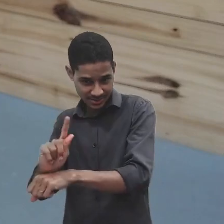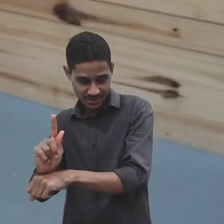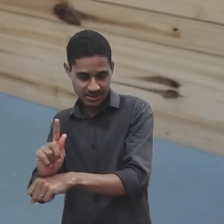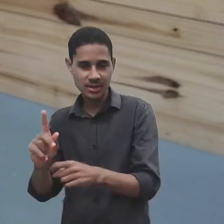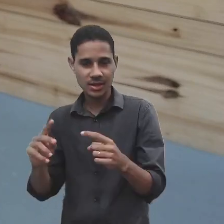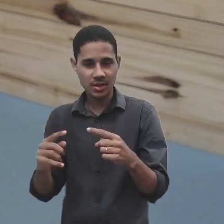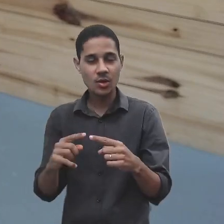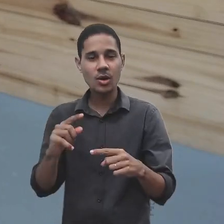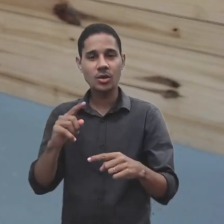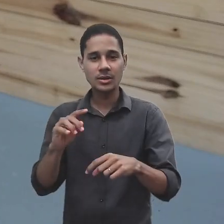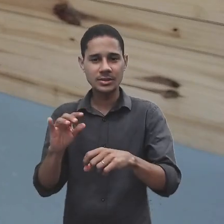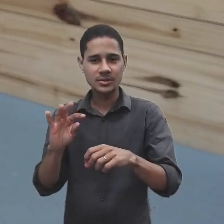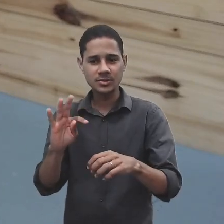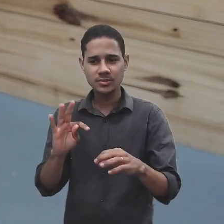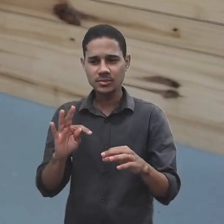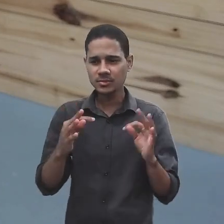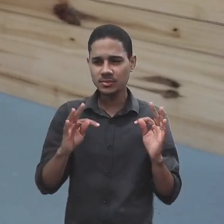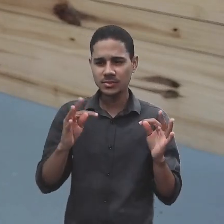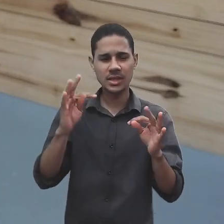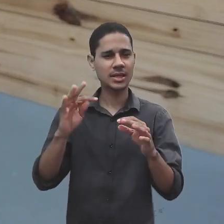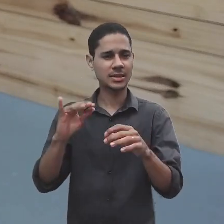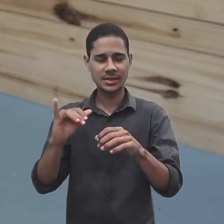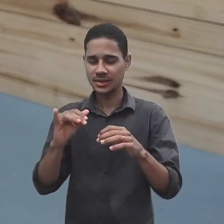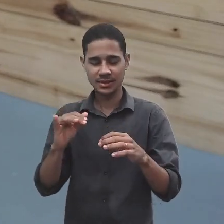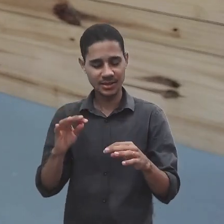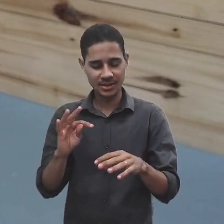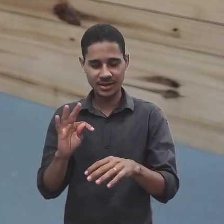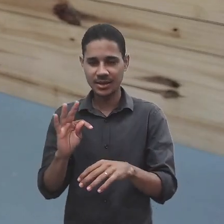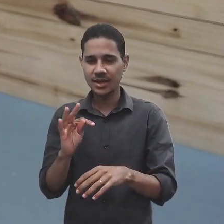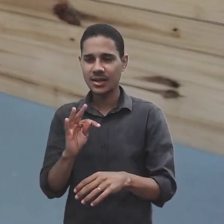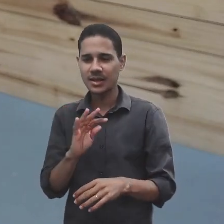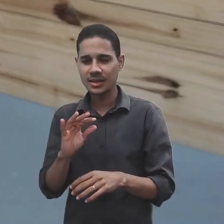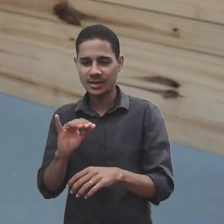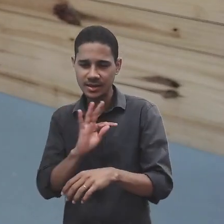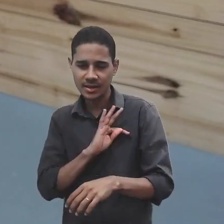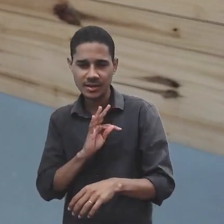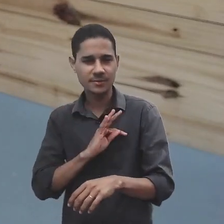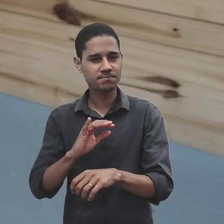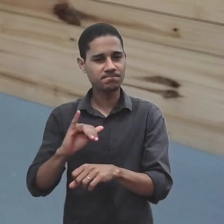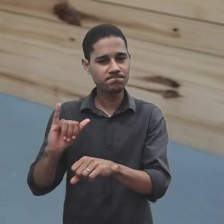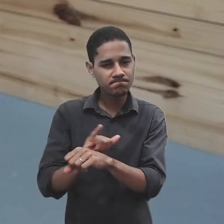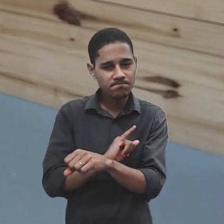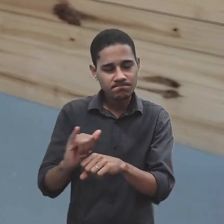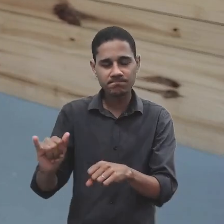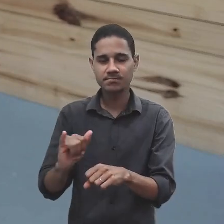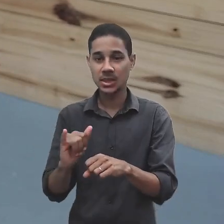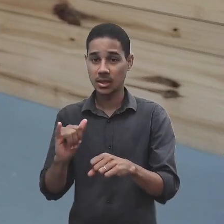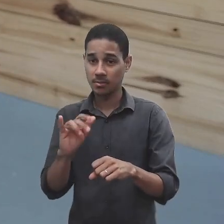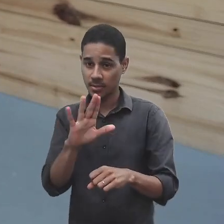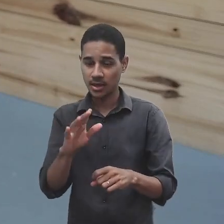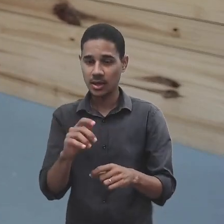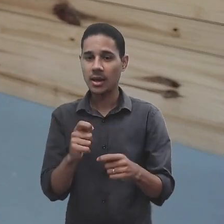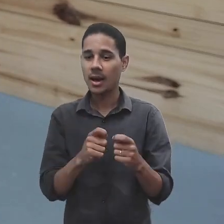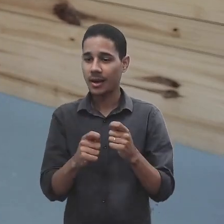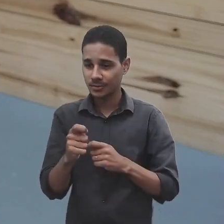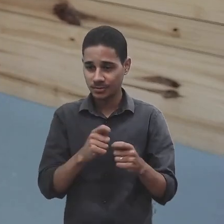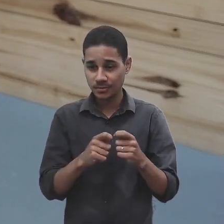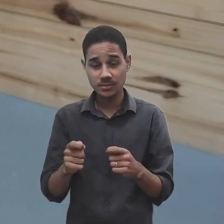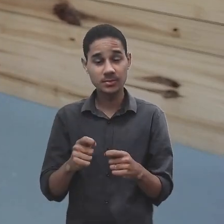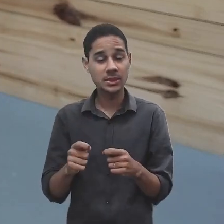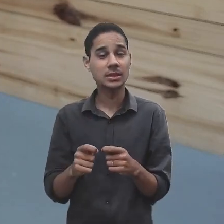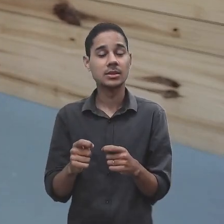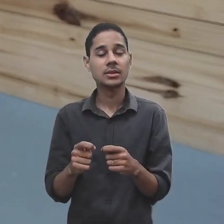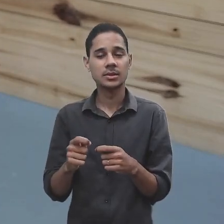várias técnicas e administrativas, técnicas administrativas, para você